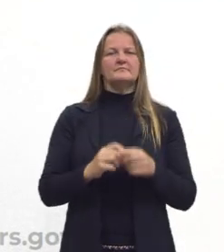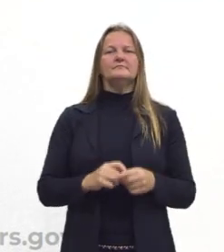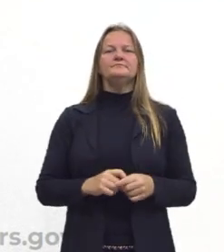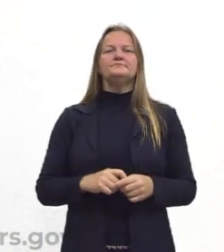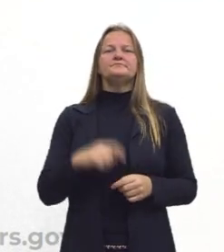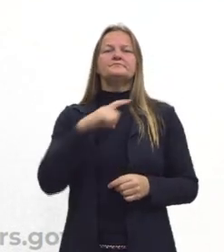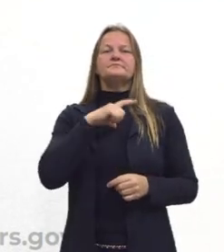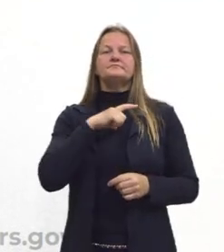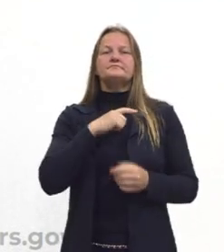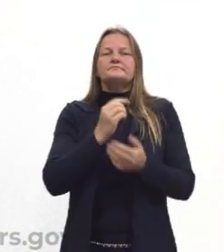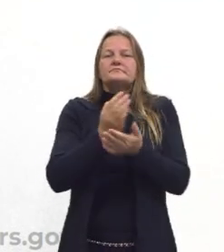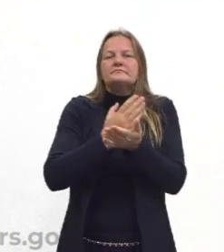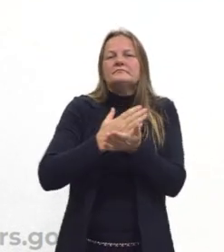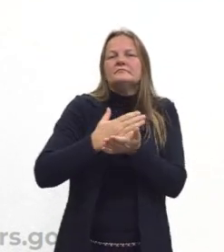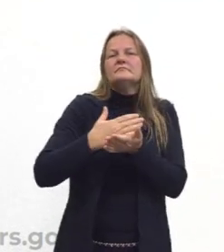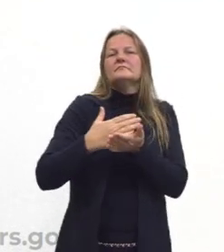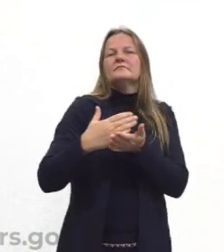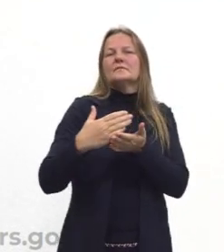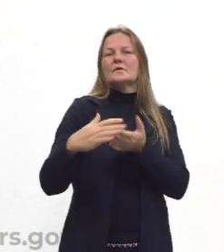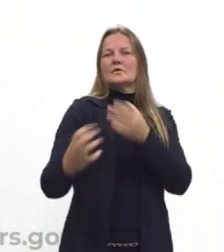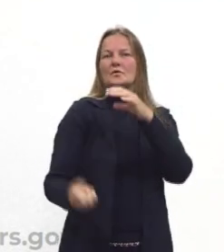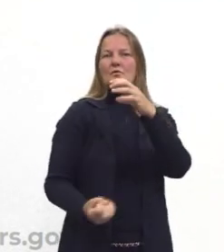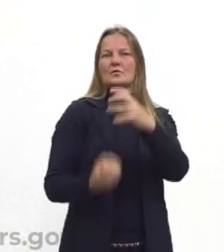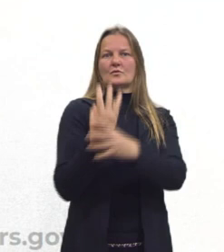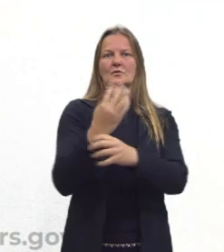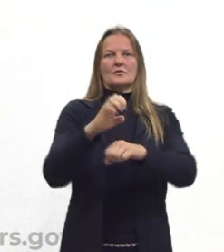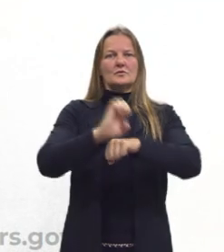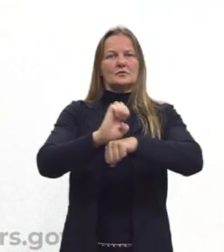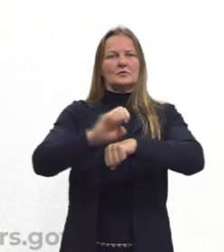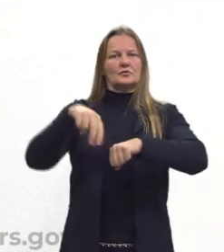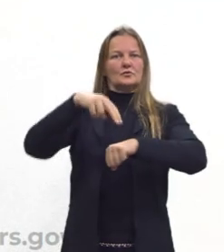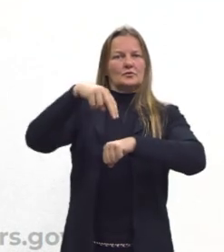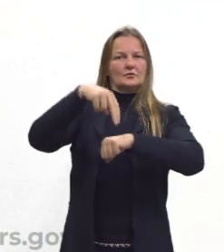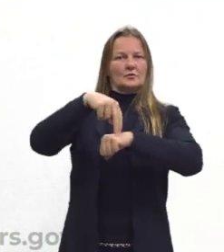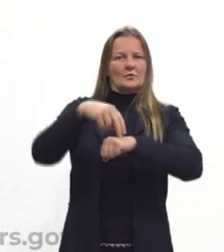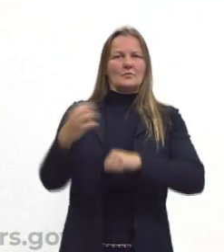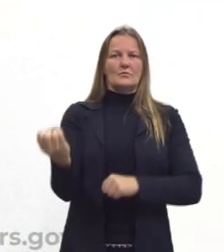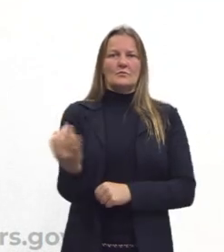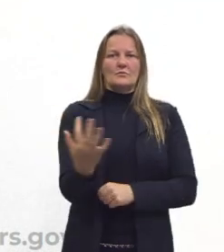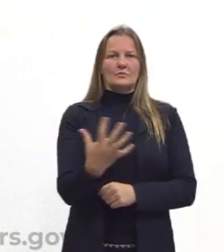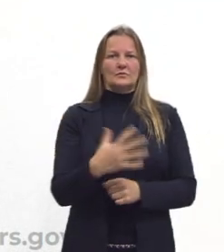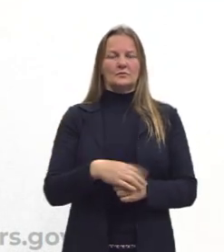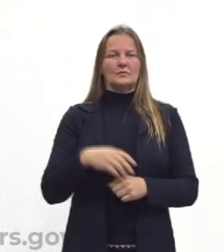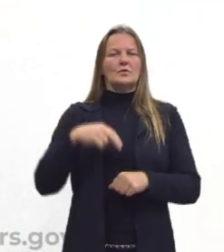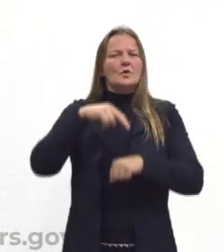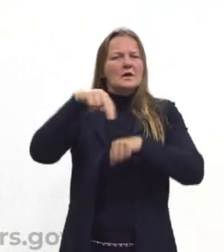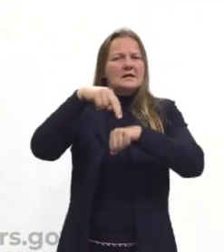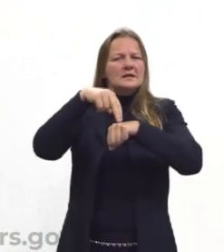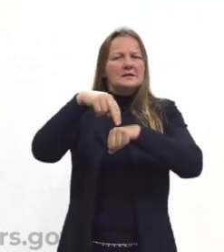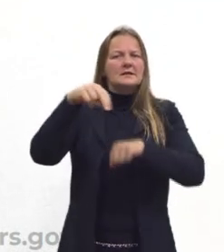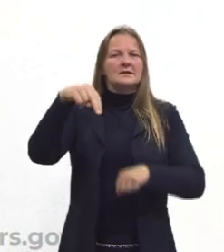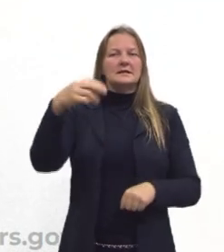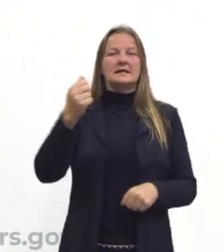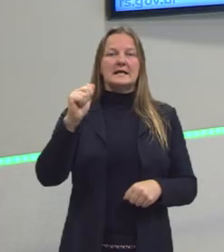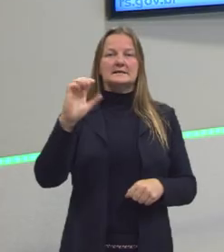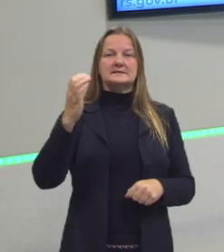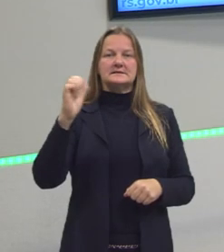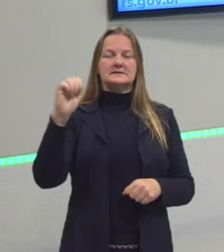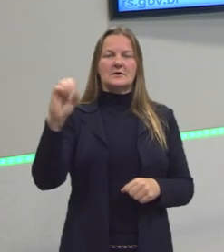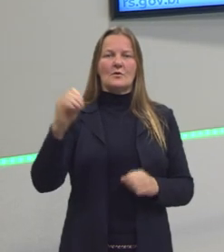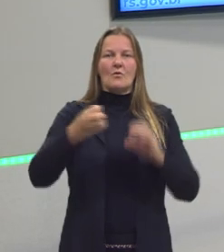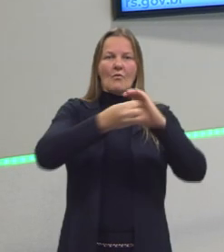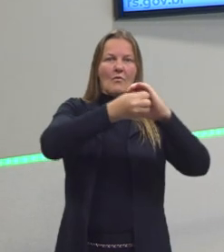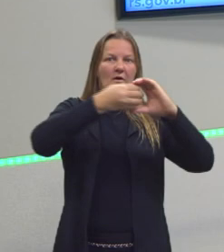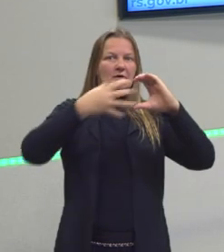eles partem, a criação do Estado Nacional Moderno, a criação das nações, eles partem das características dos seus